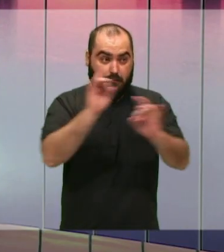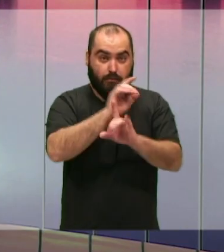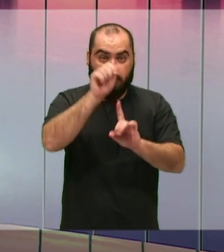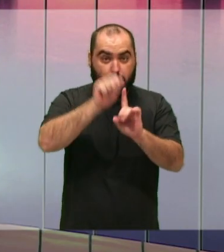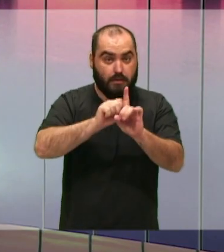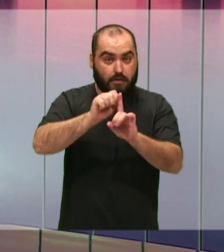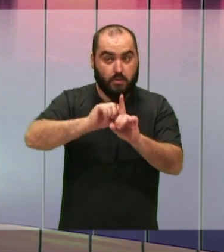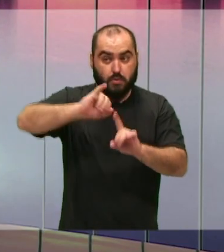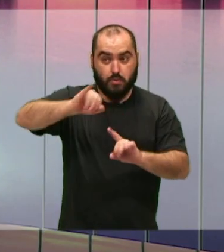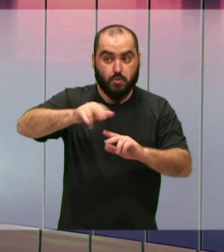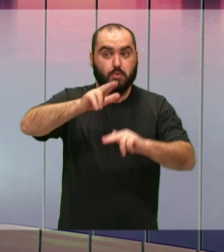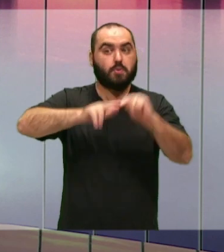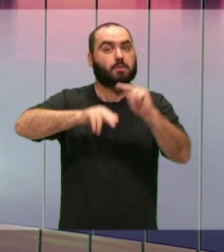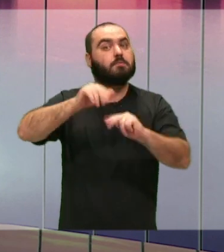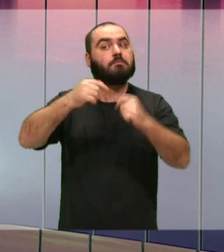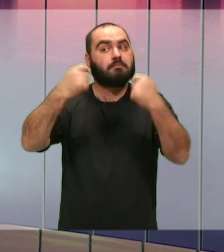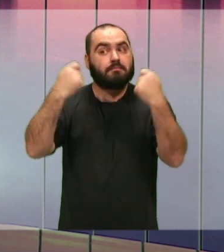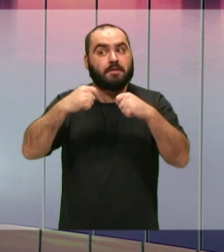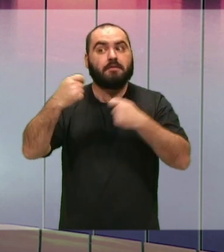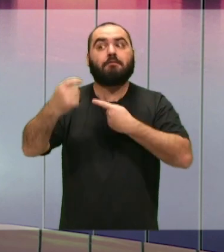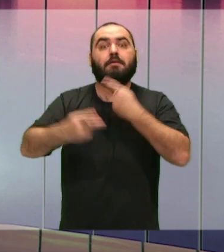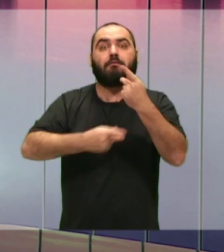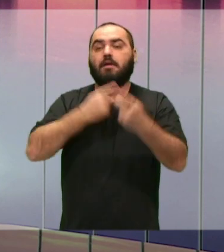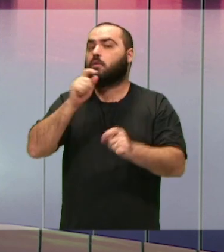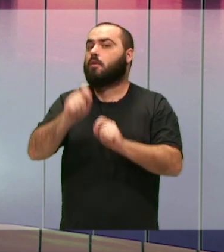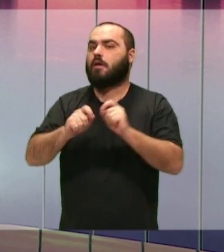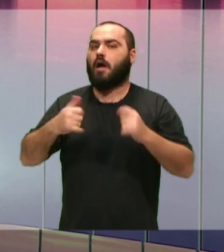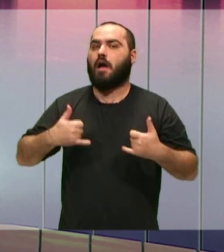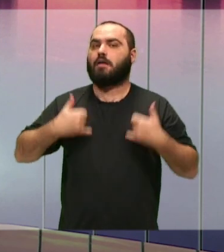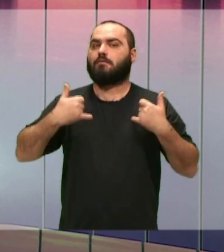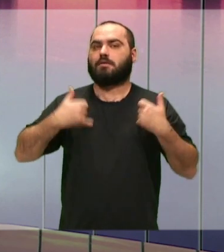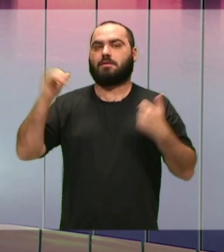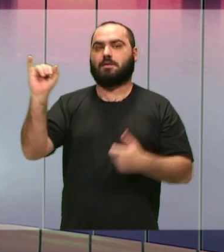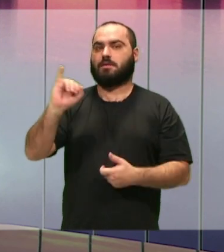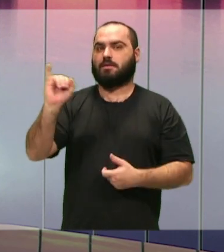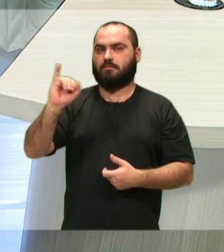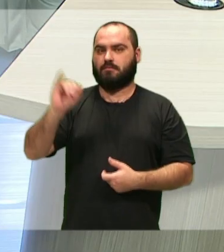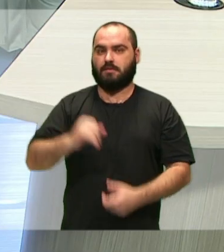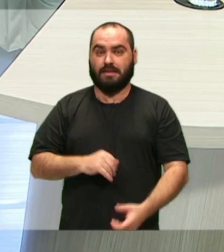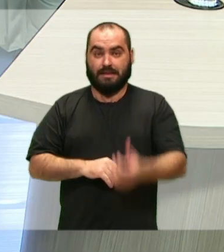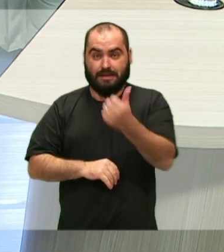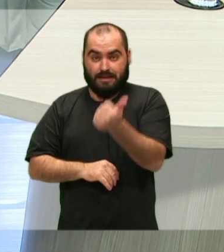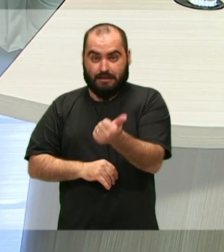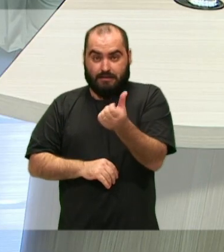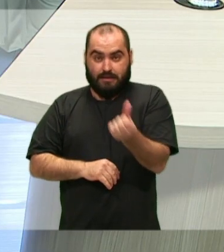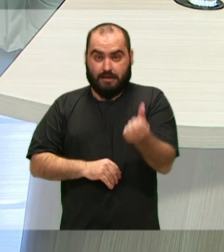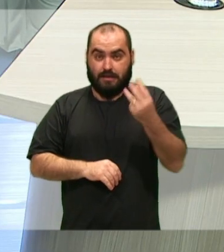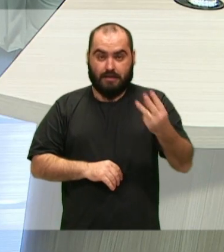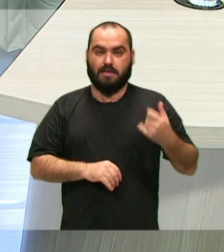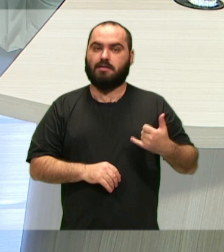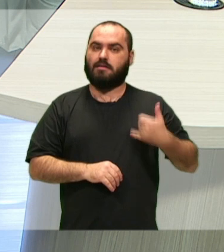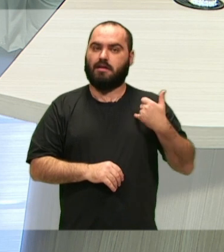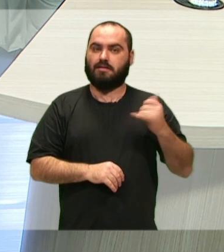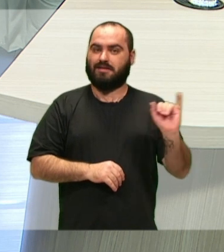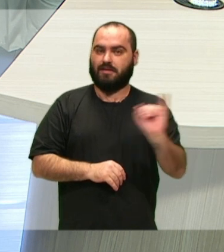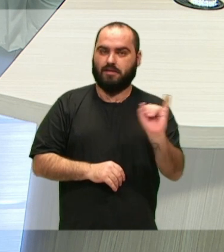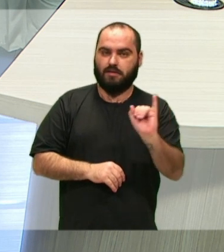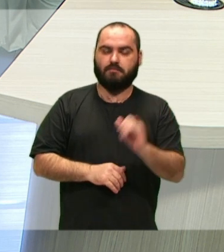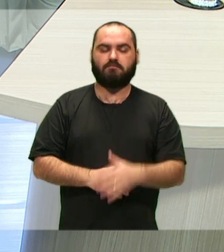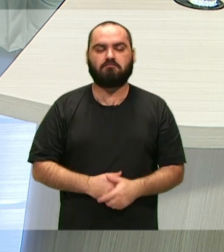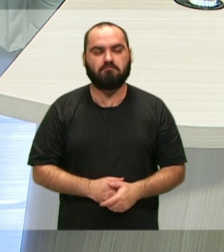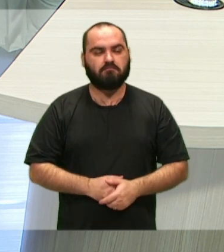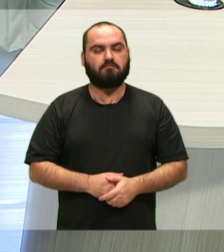falar sobre o aniversário de Itajaí comemorado no dia 15. E são 163 anos. O que a cidade tem a